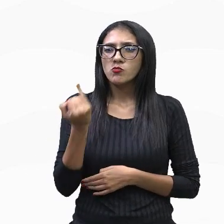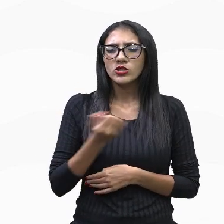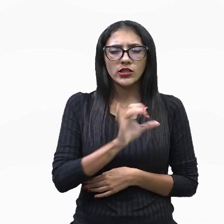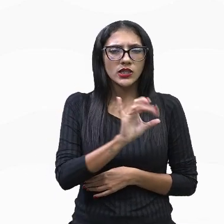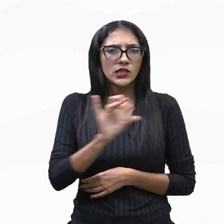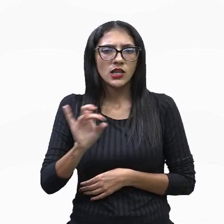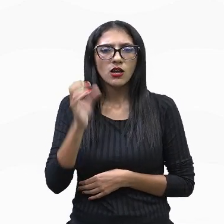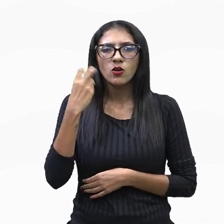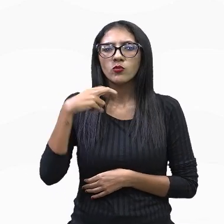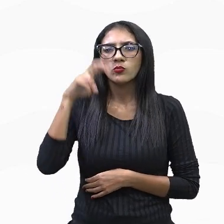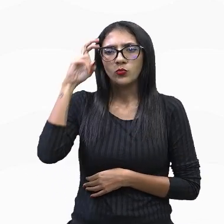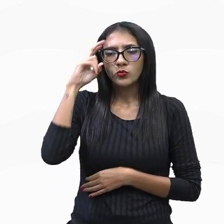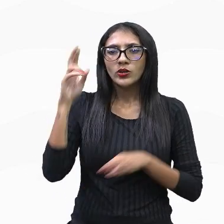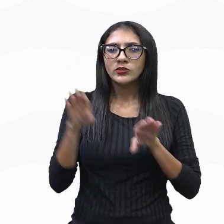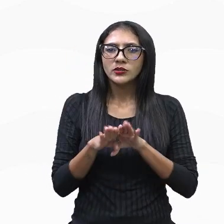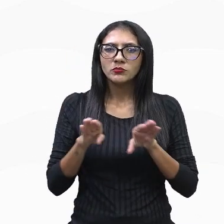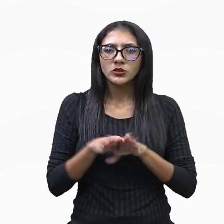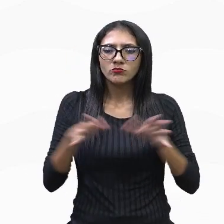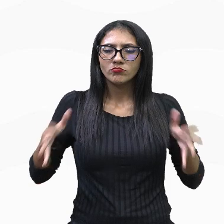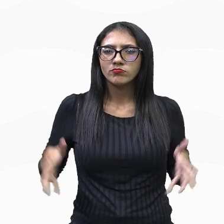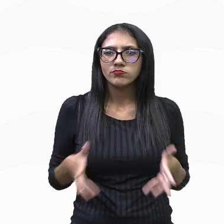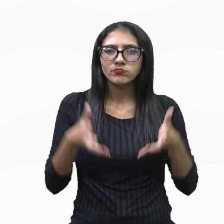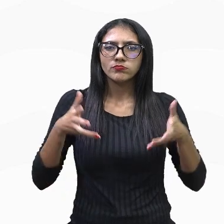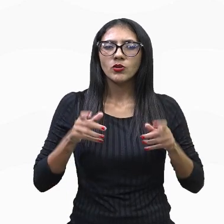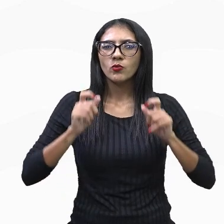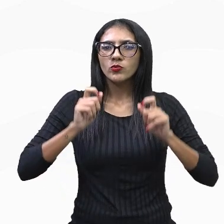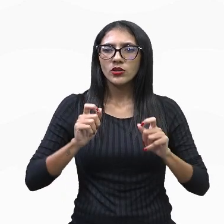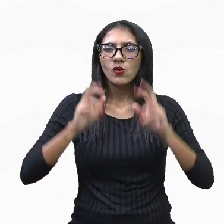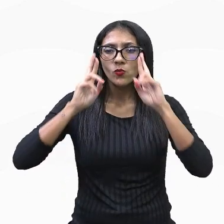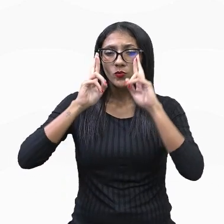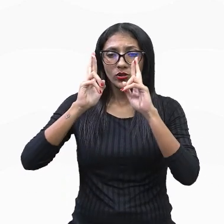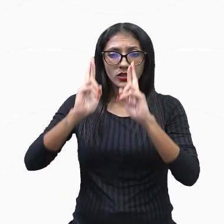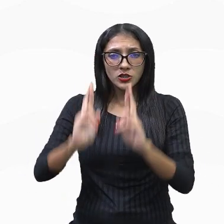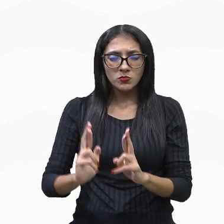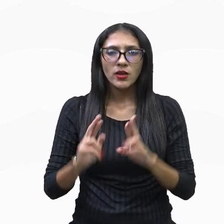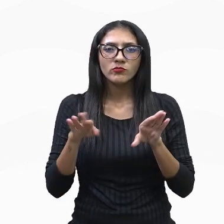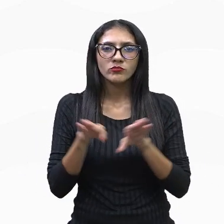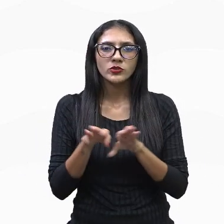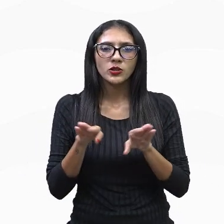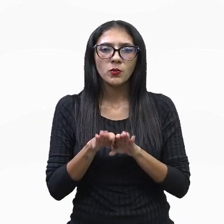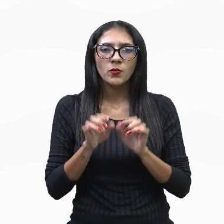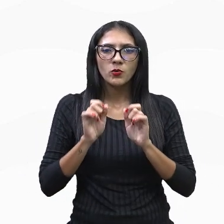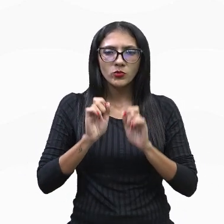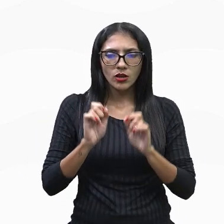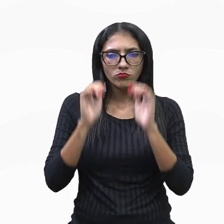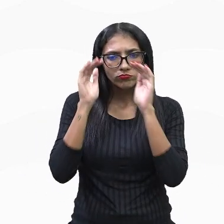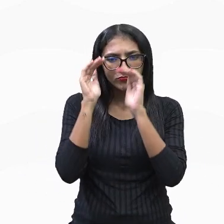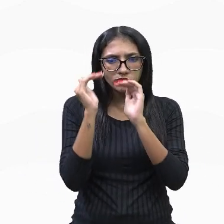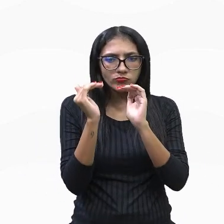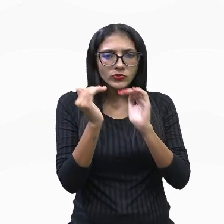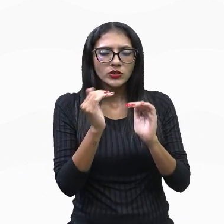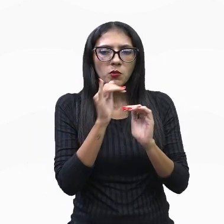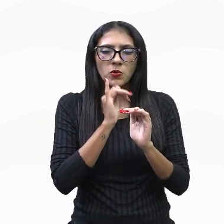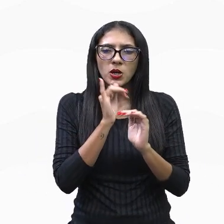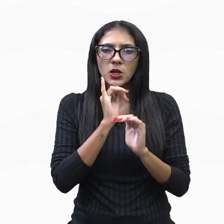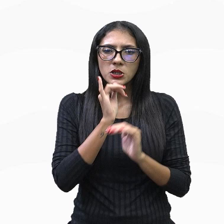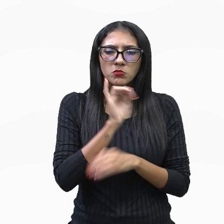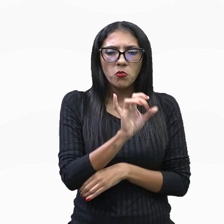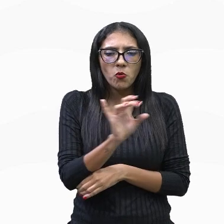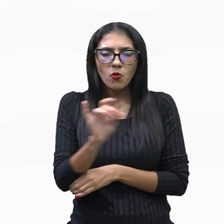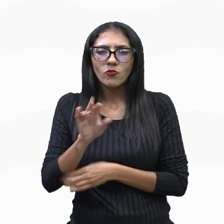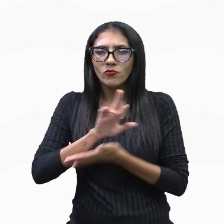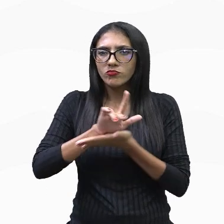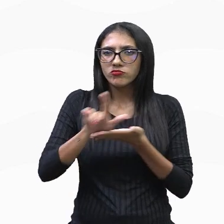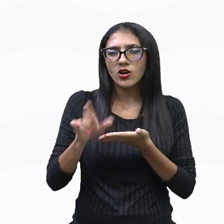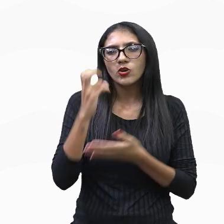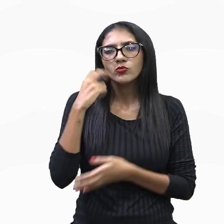cultura e exaltava o respeito e a tolerância em relação a culturas diferentes.